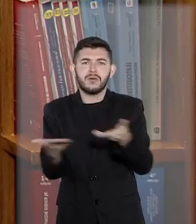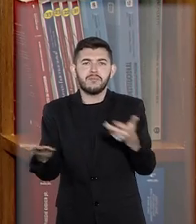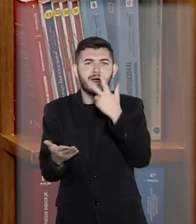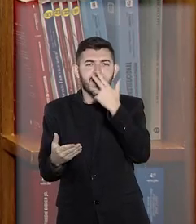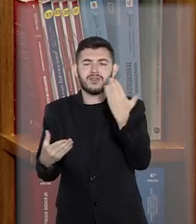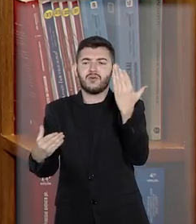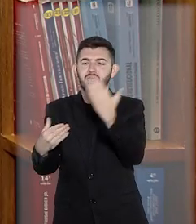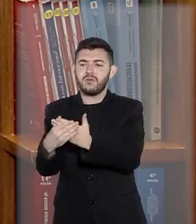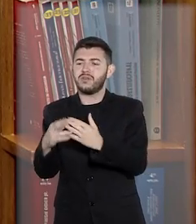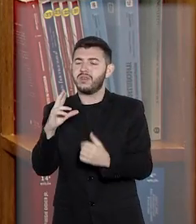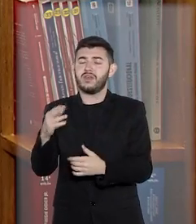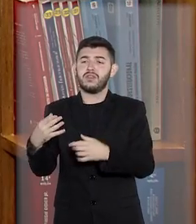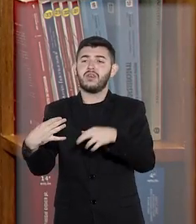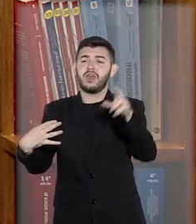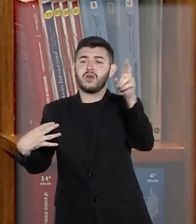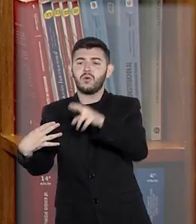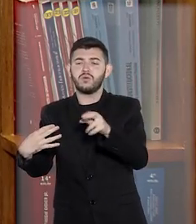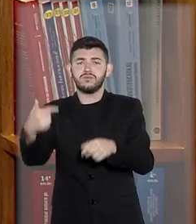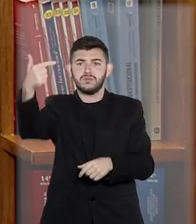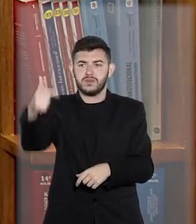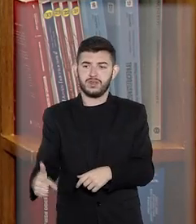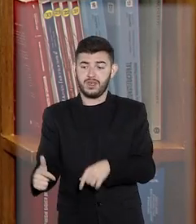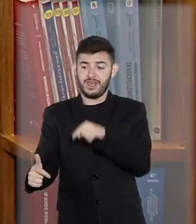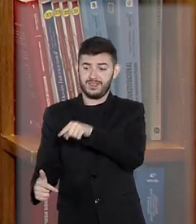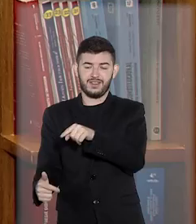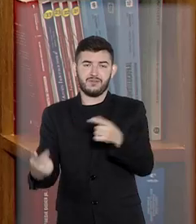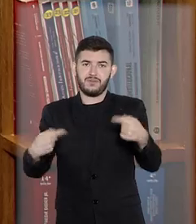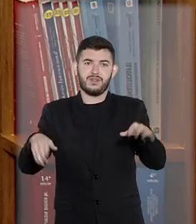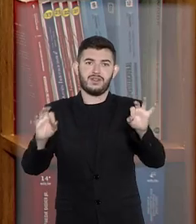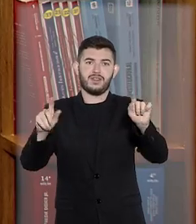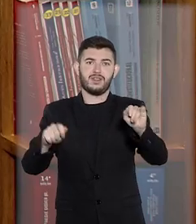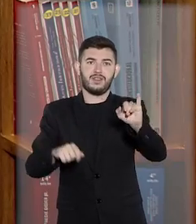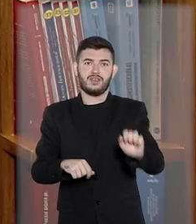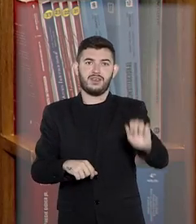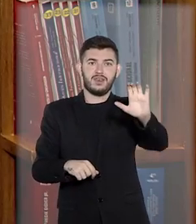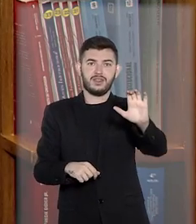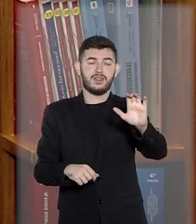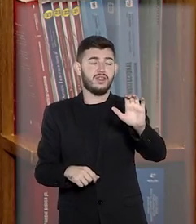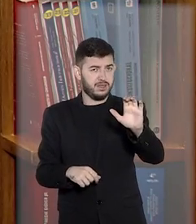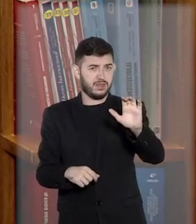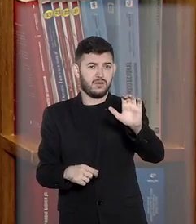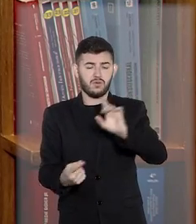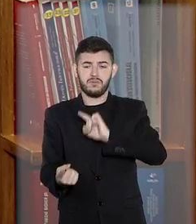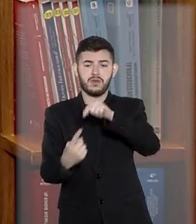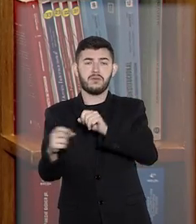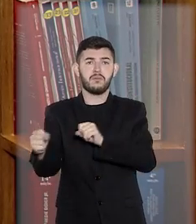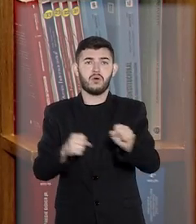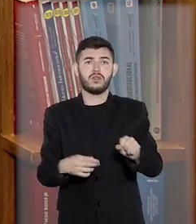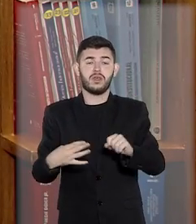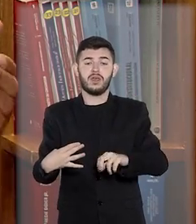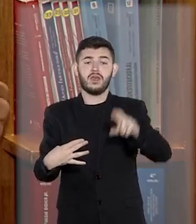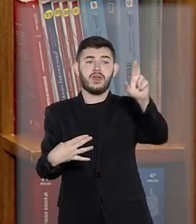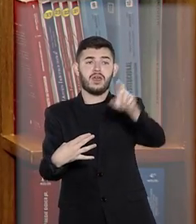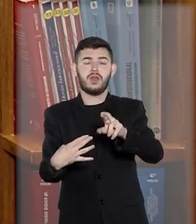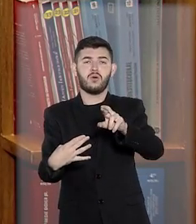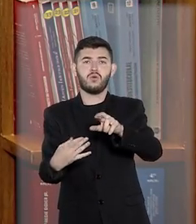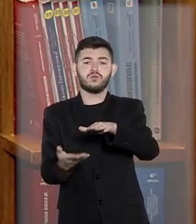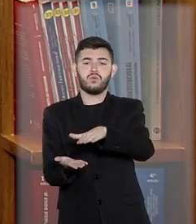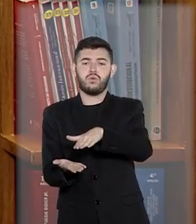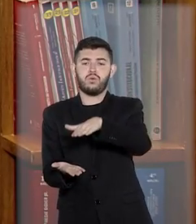porque não é necessário para se instaurar o IAC a existência de uma multiplicidade de recursos